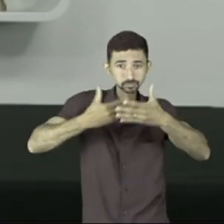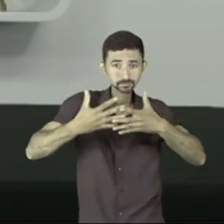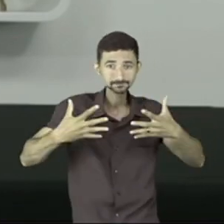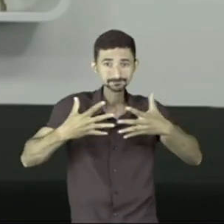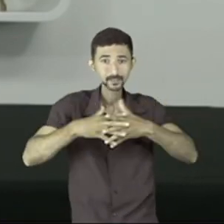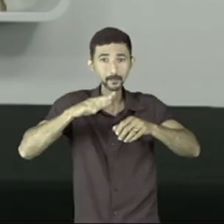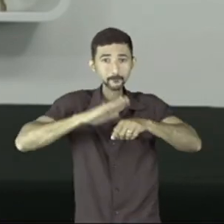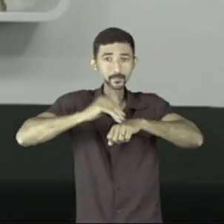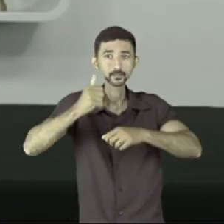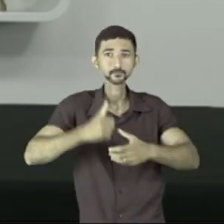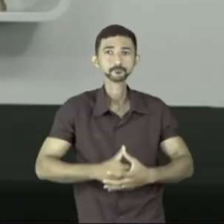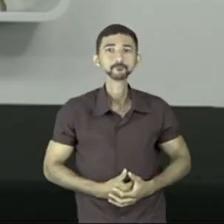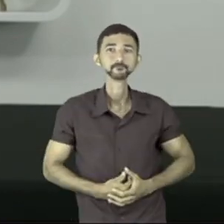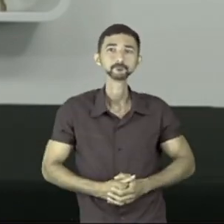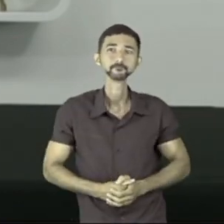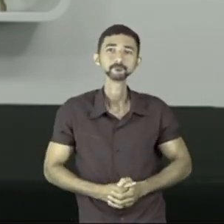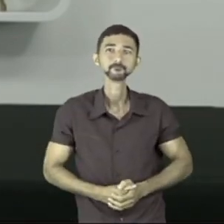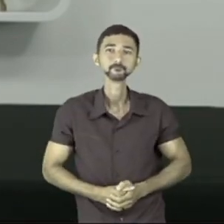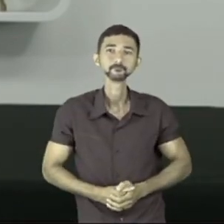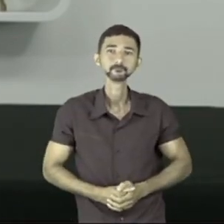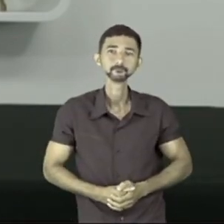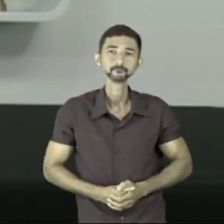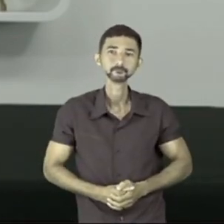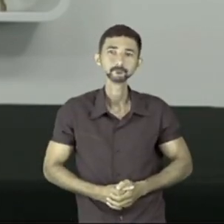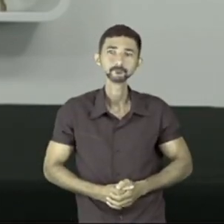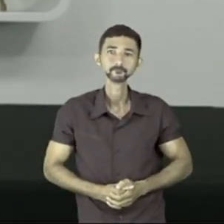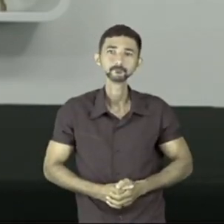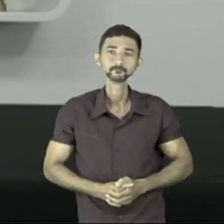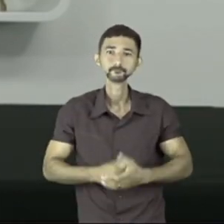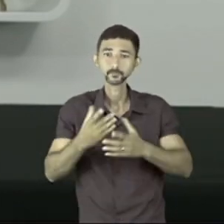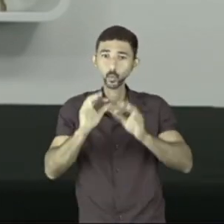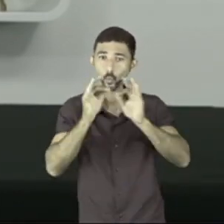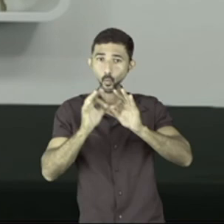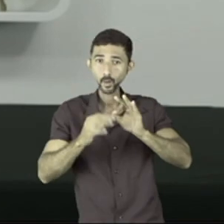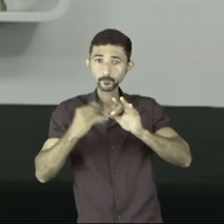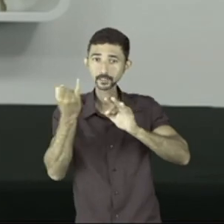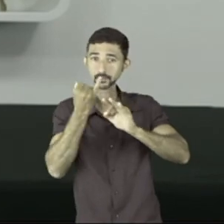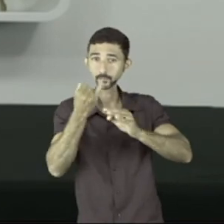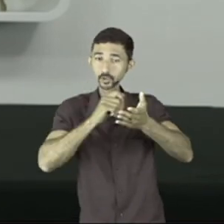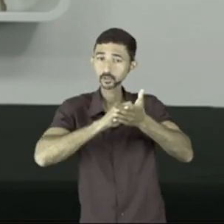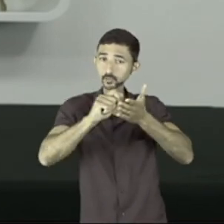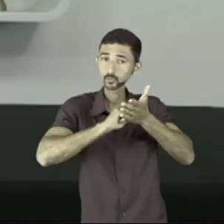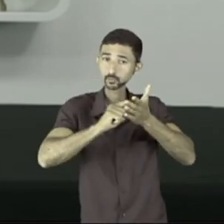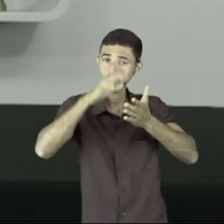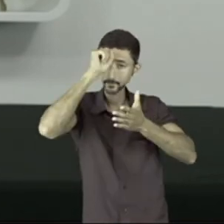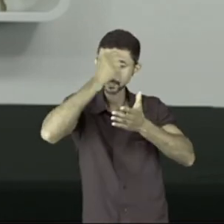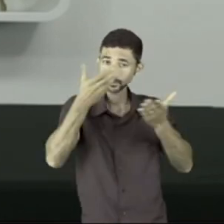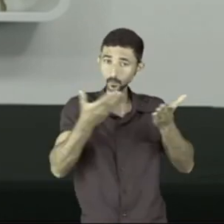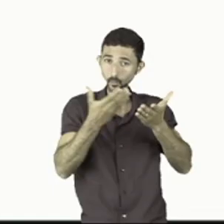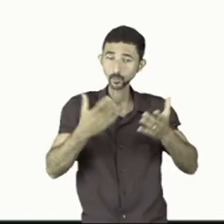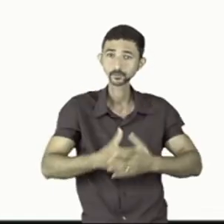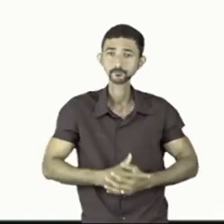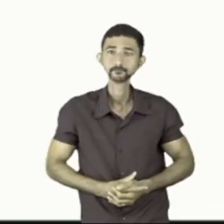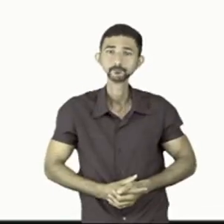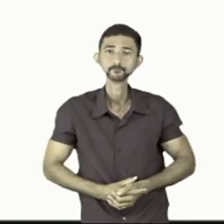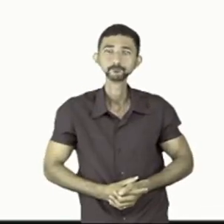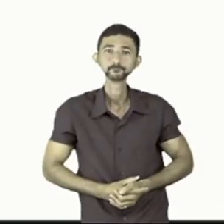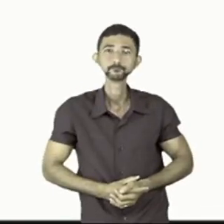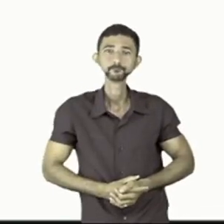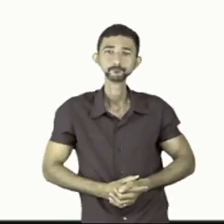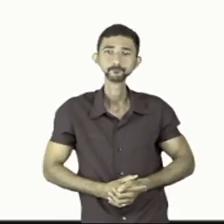melhor no texto volta lá pra sua tela pra nós vermos o outro elemento importante que você aprendeu na aula de hoje